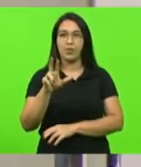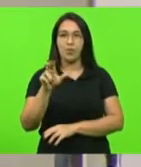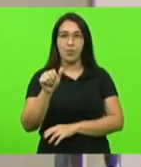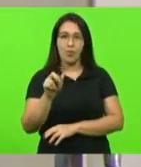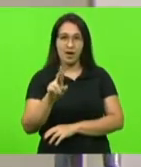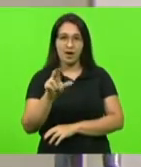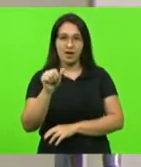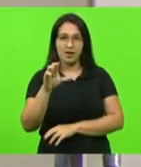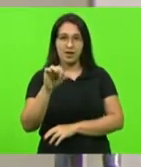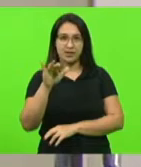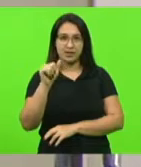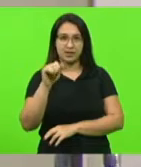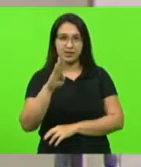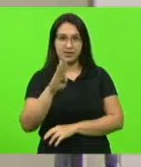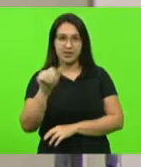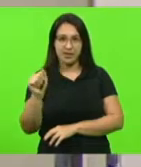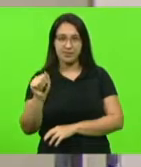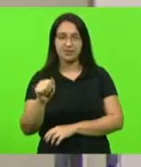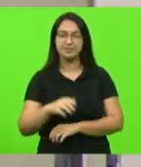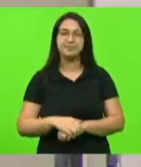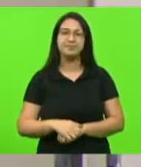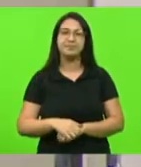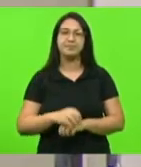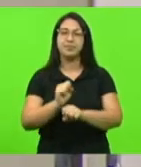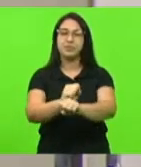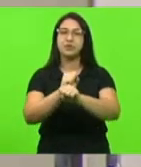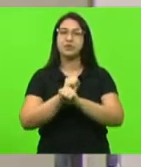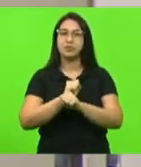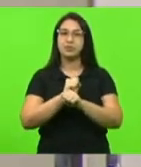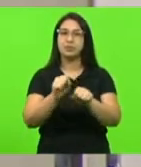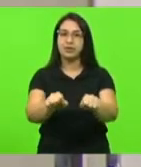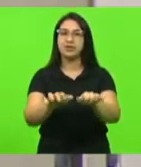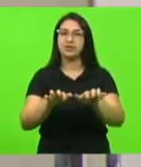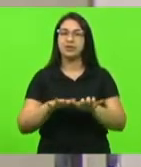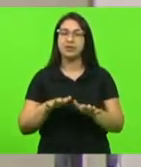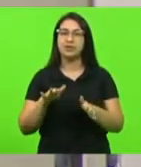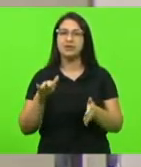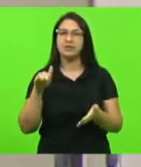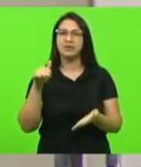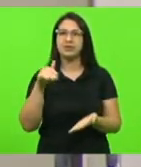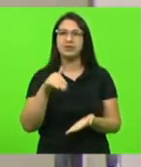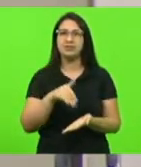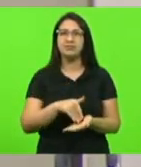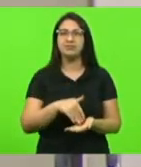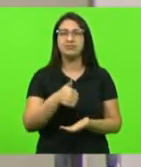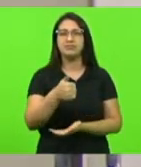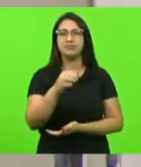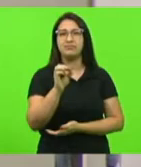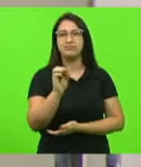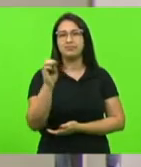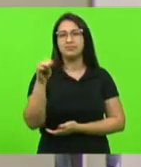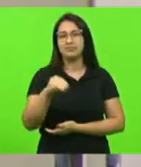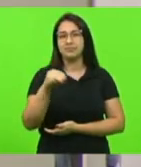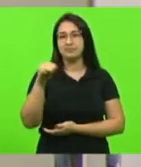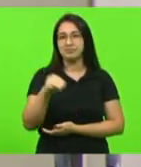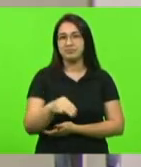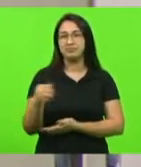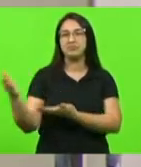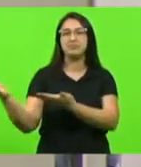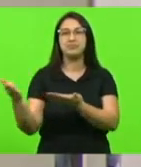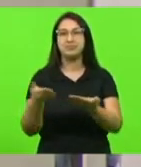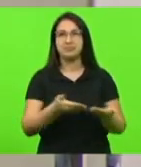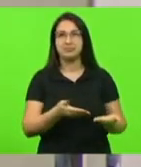esta presidência suspende a sessão pelo tempo de até 10 minutos e convido